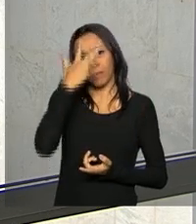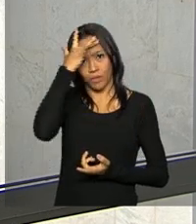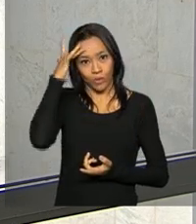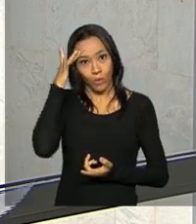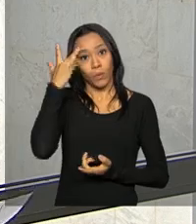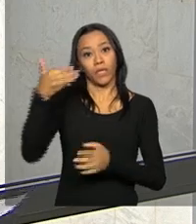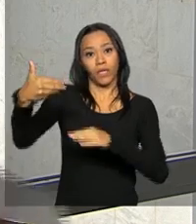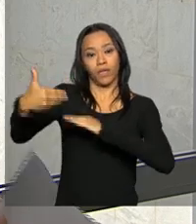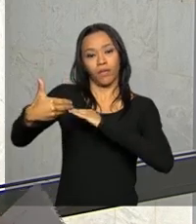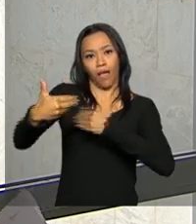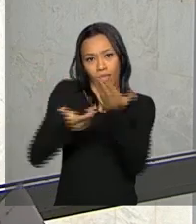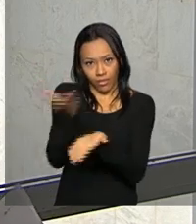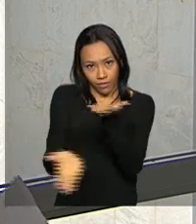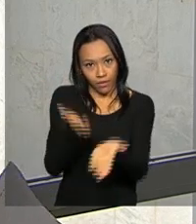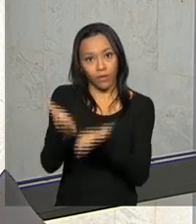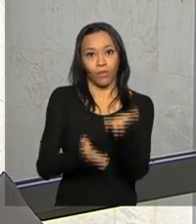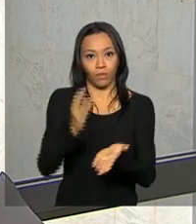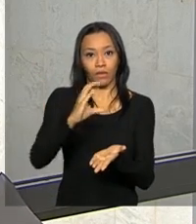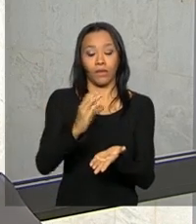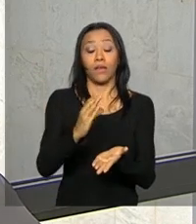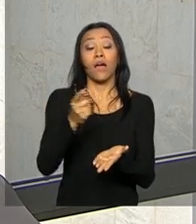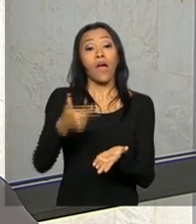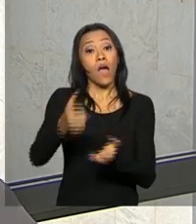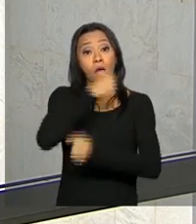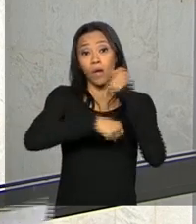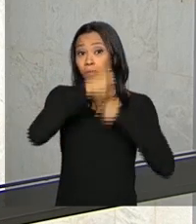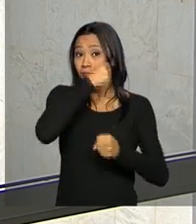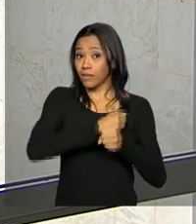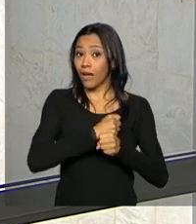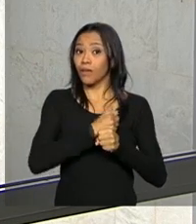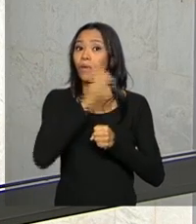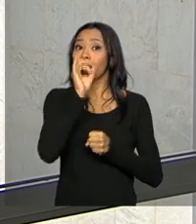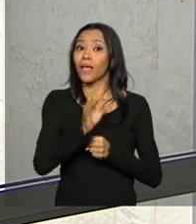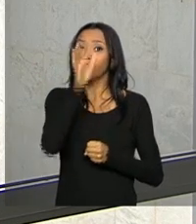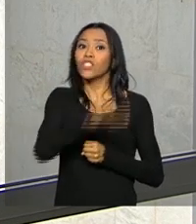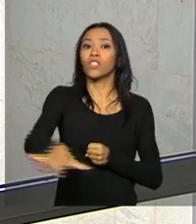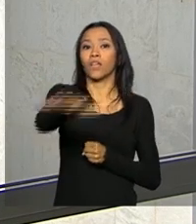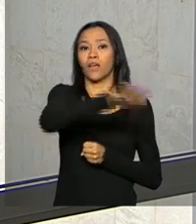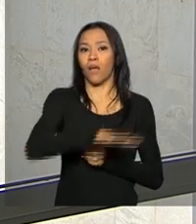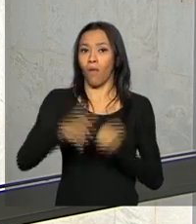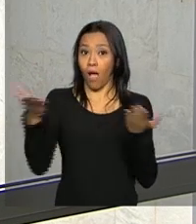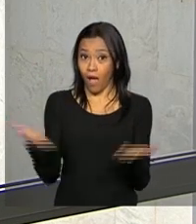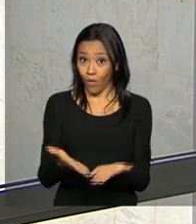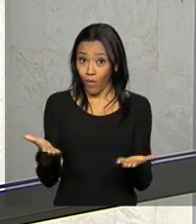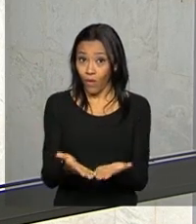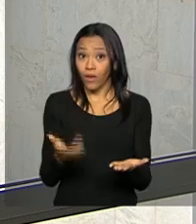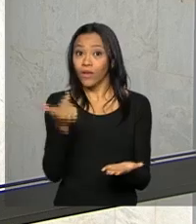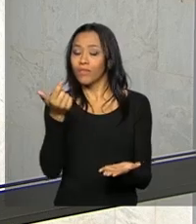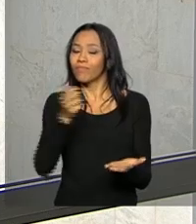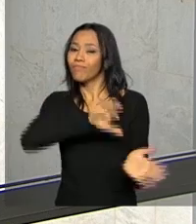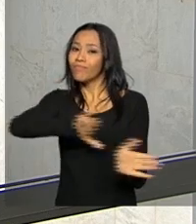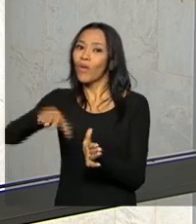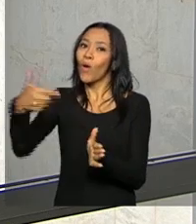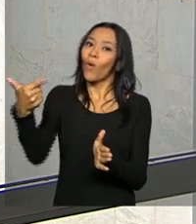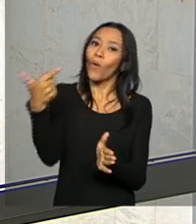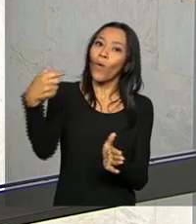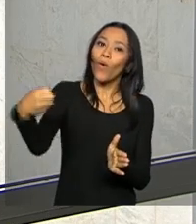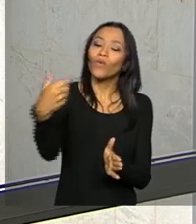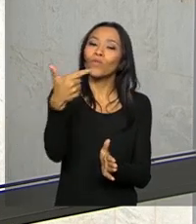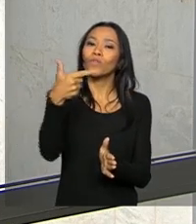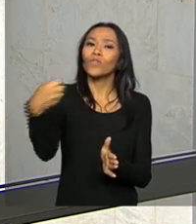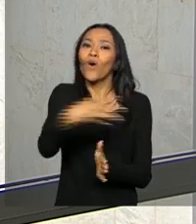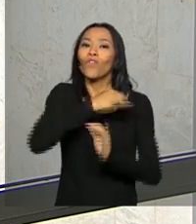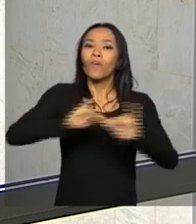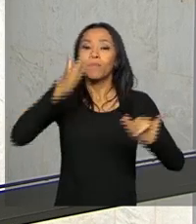atendido. Antes, até ano passado, essa informação era feita de forma global. Agora, Jaime, uma novidade boa para as